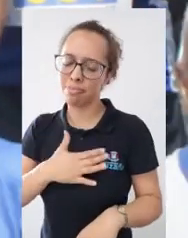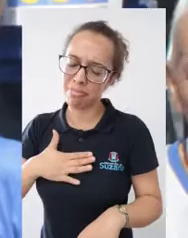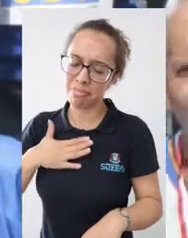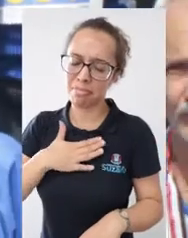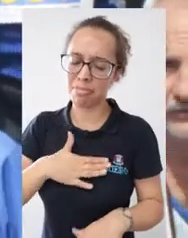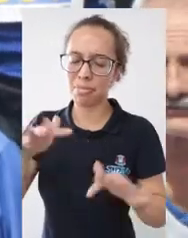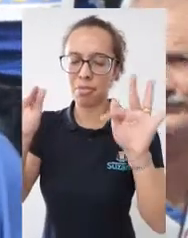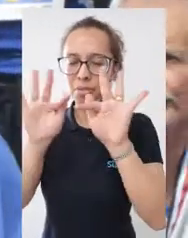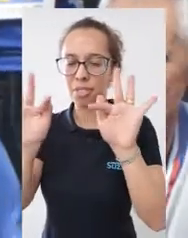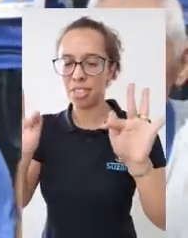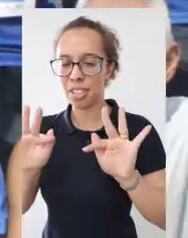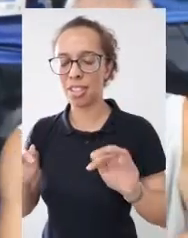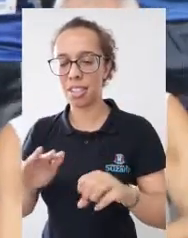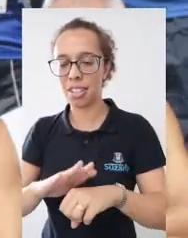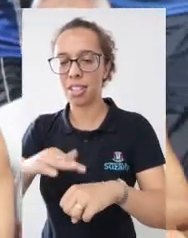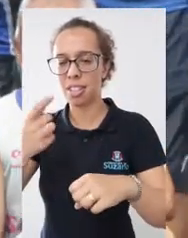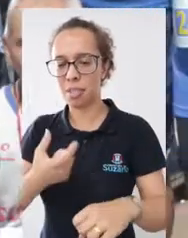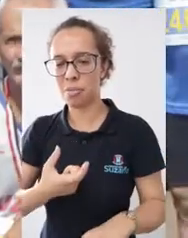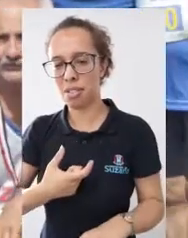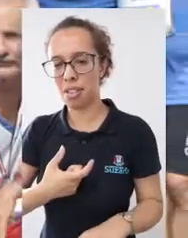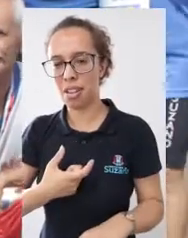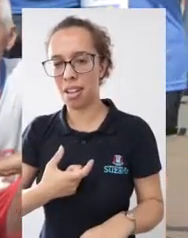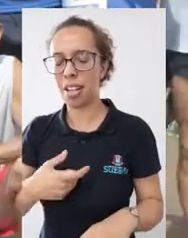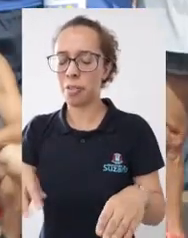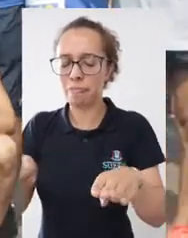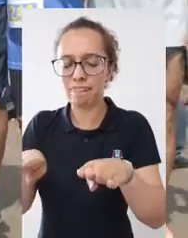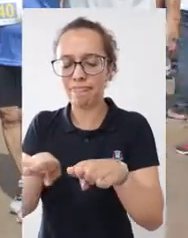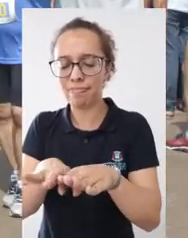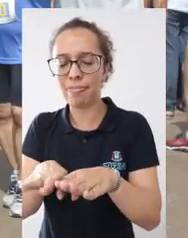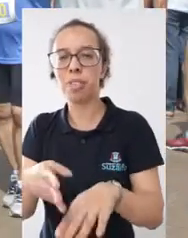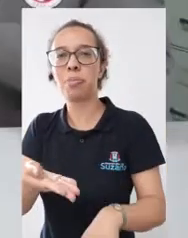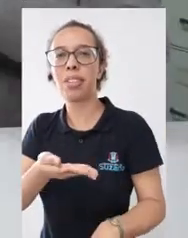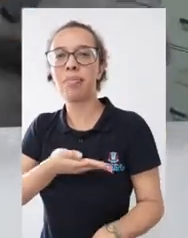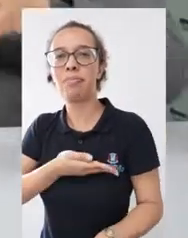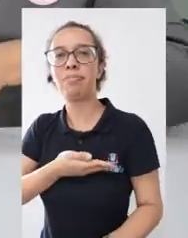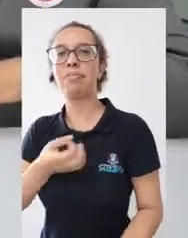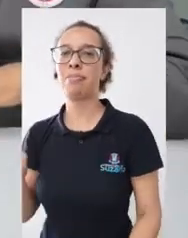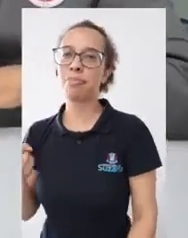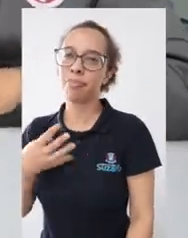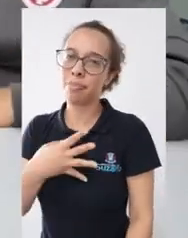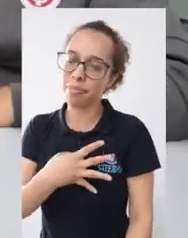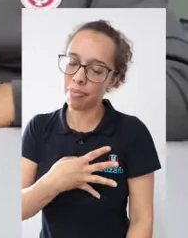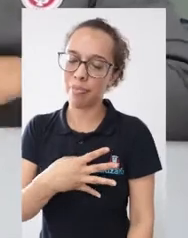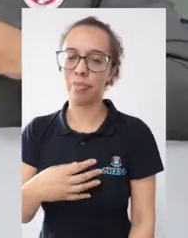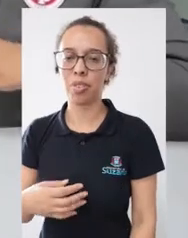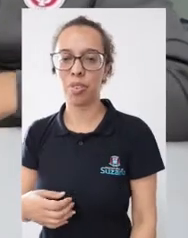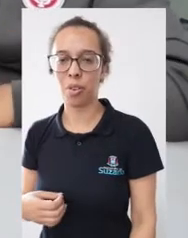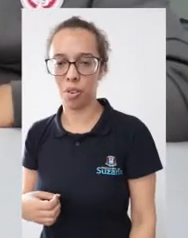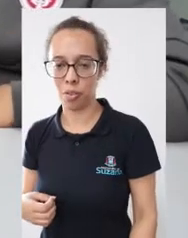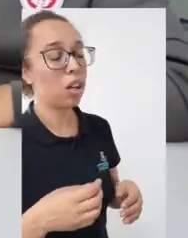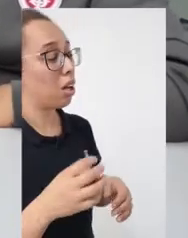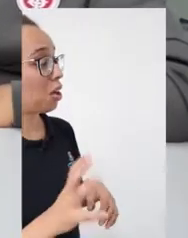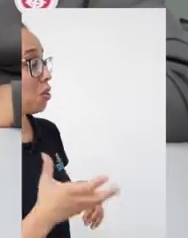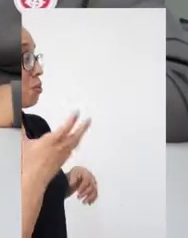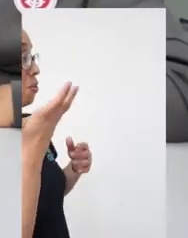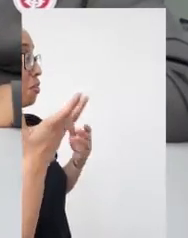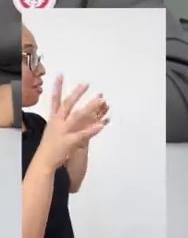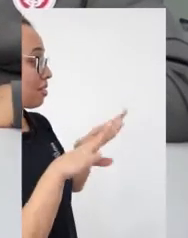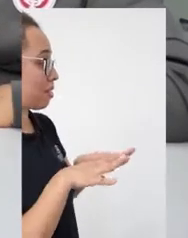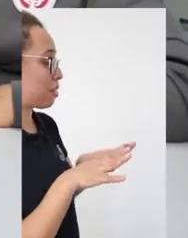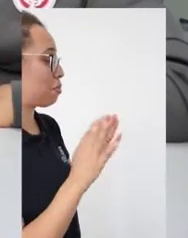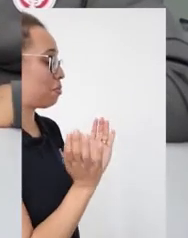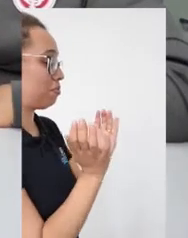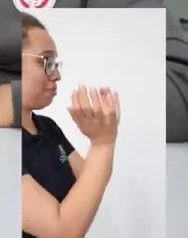felizes com várias medalhas de ouro, de prata e de bronze, fora a acolhida e a amizade que a gente faz com todas as cidades que lá participam também. É verdade.